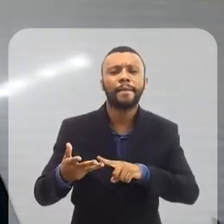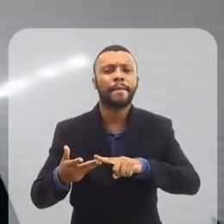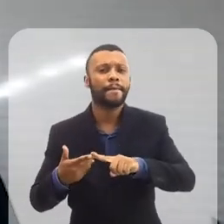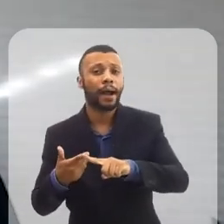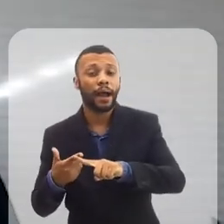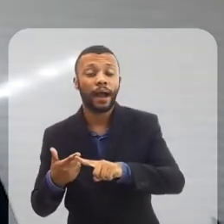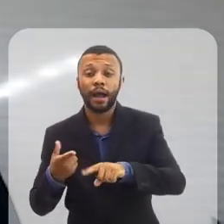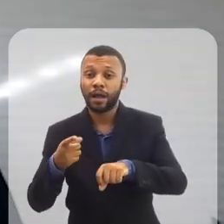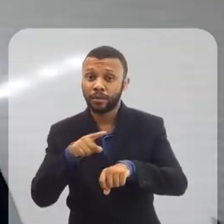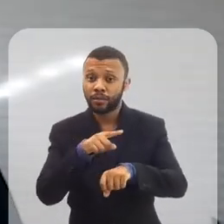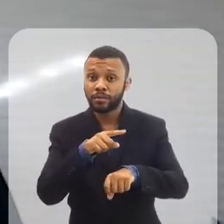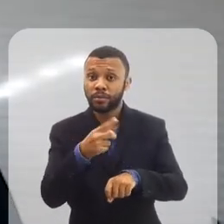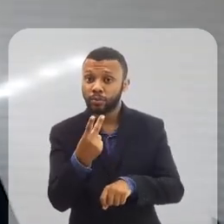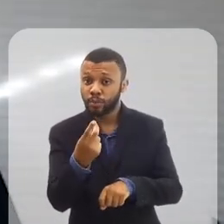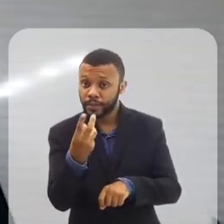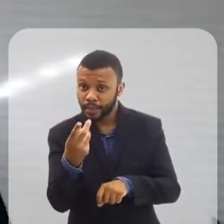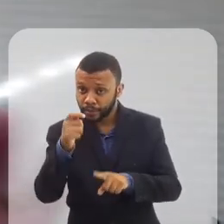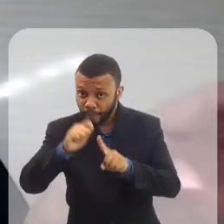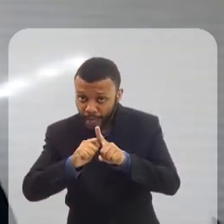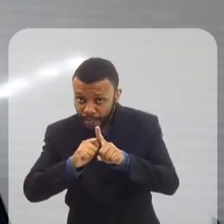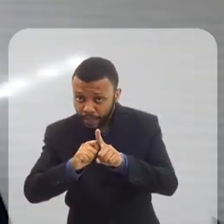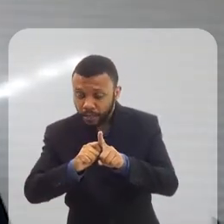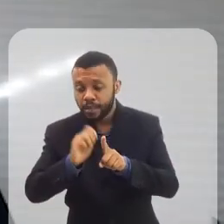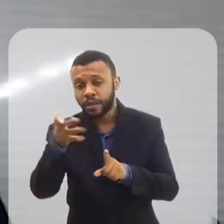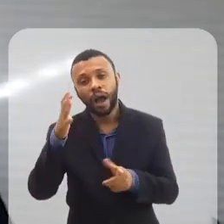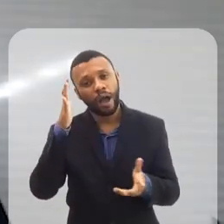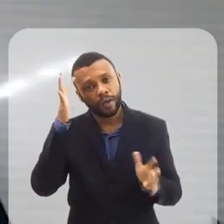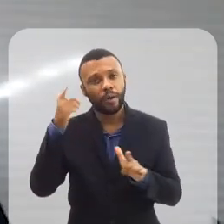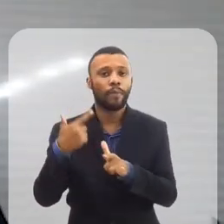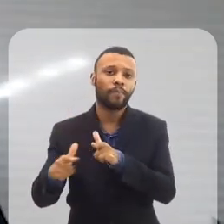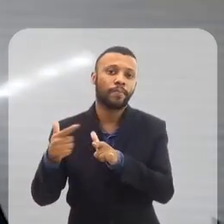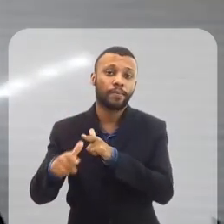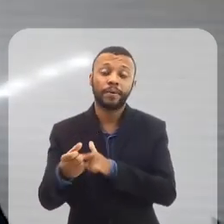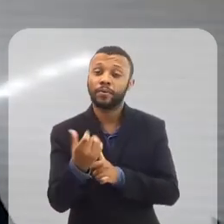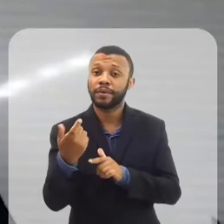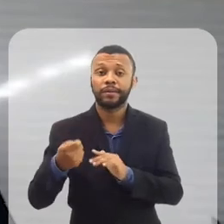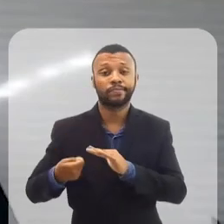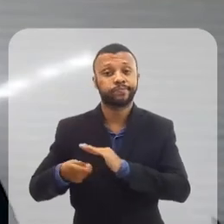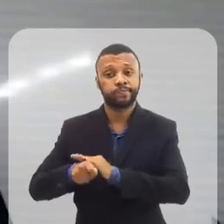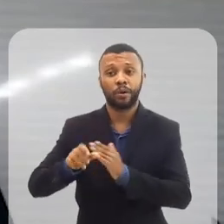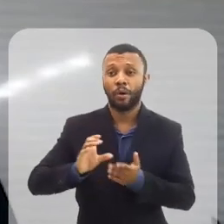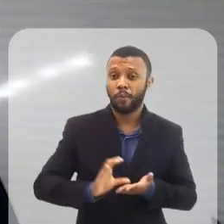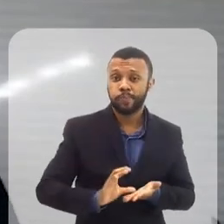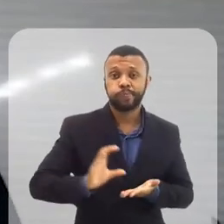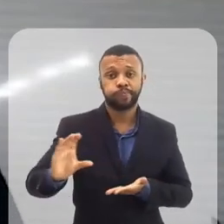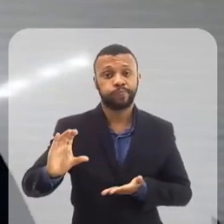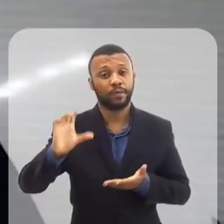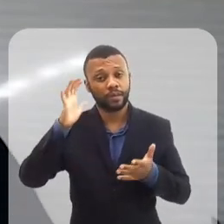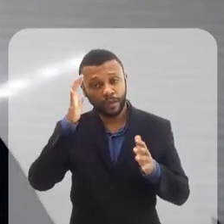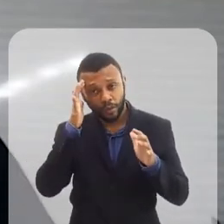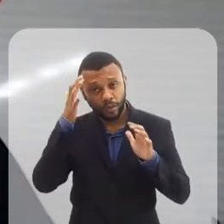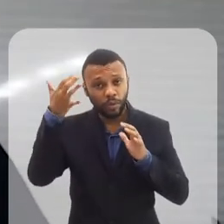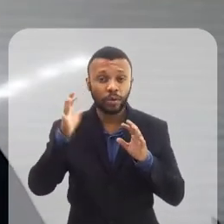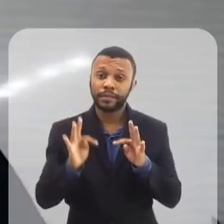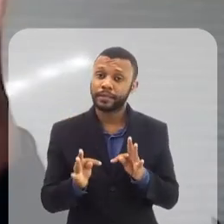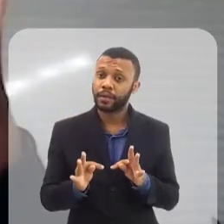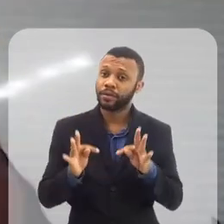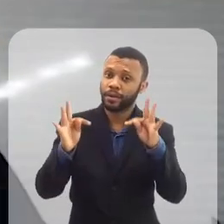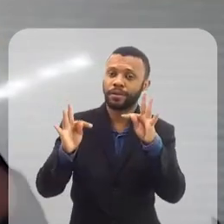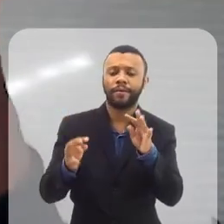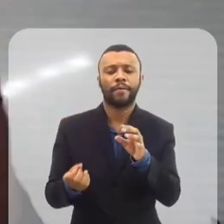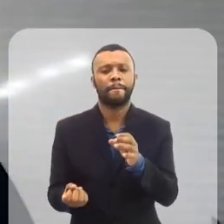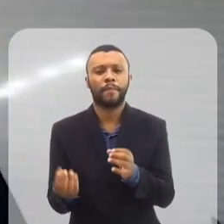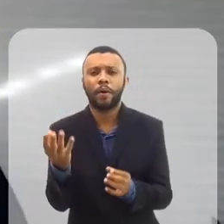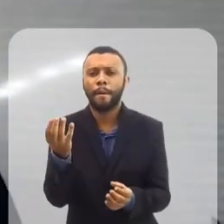esse problema, quando ele fala isso, em dois, três meses está resolvido, porque a quantidade de investimentos é tão alta que as soluções vão